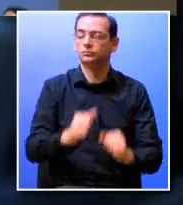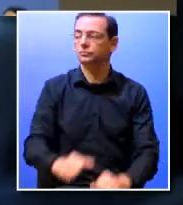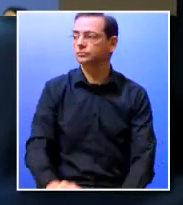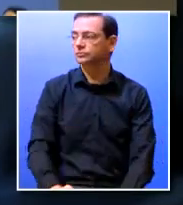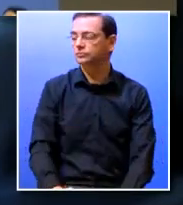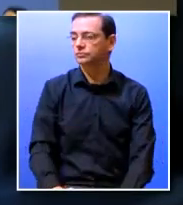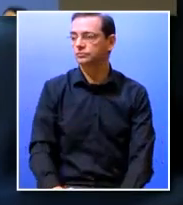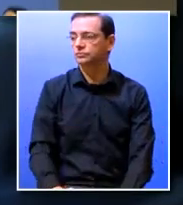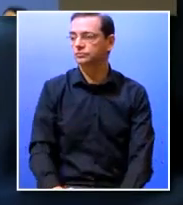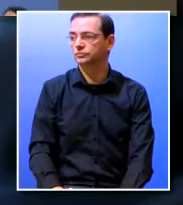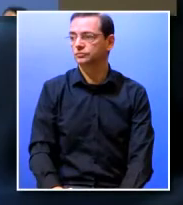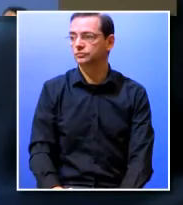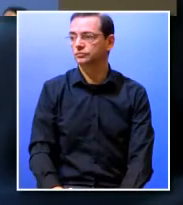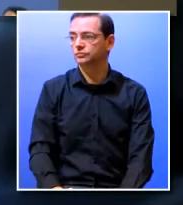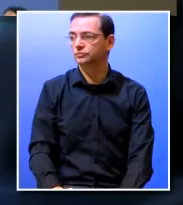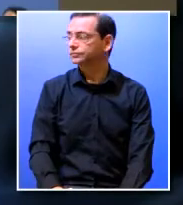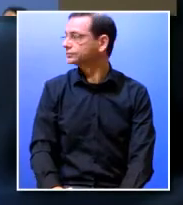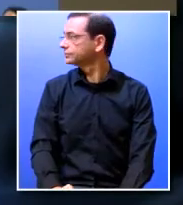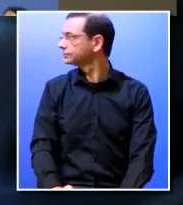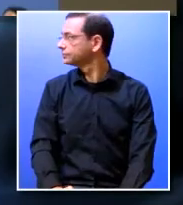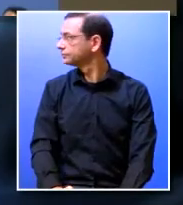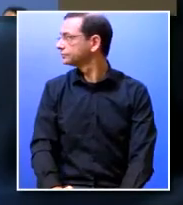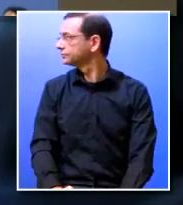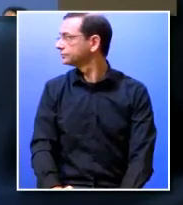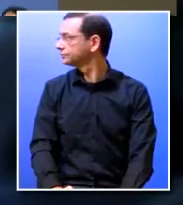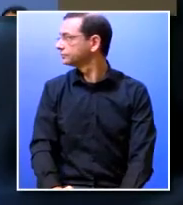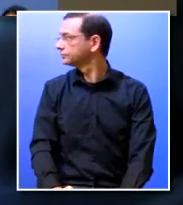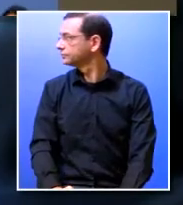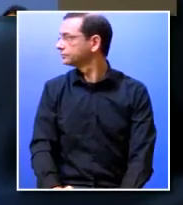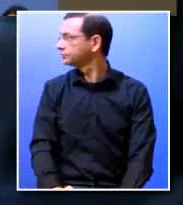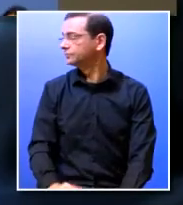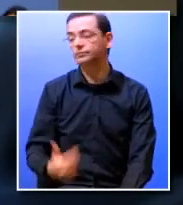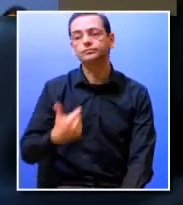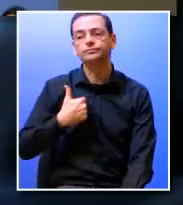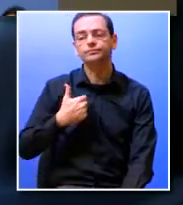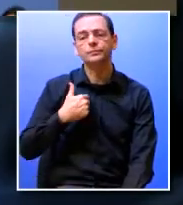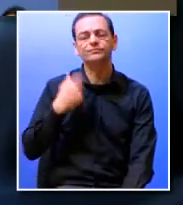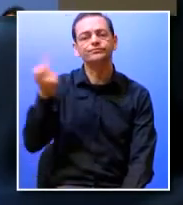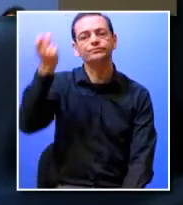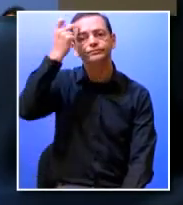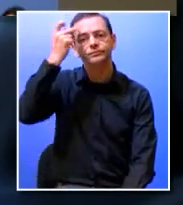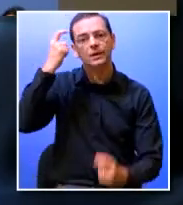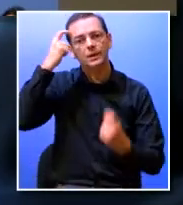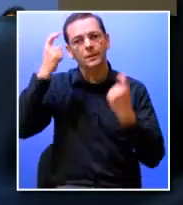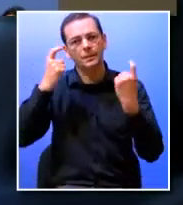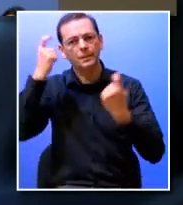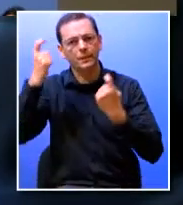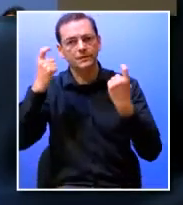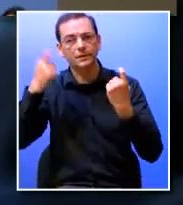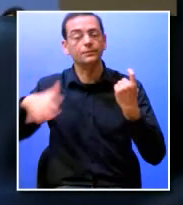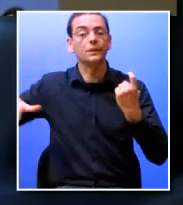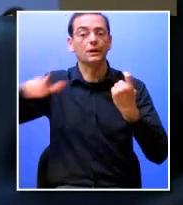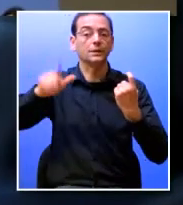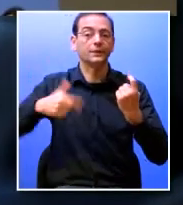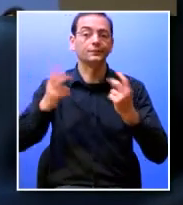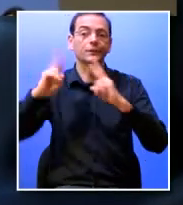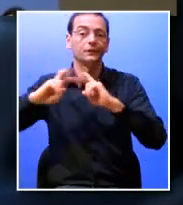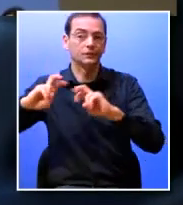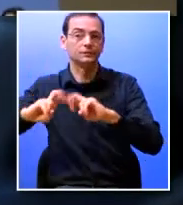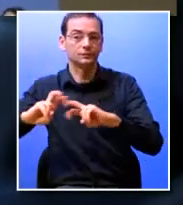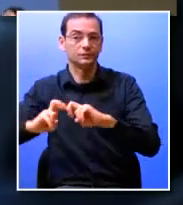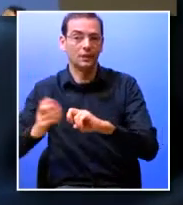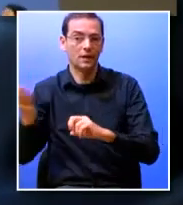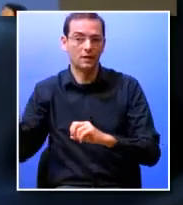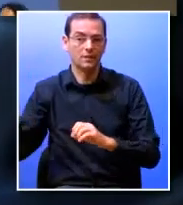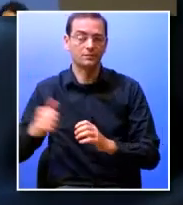apareceu no meu pensamento porque além de docente sou também investigadora e